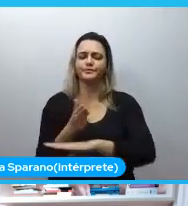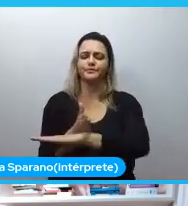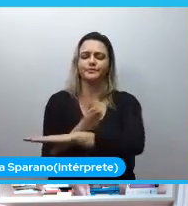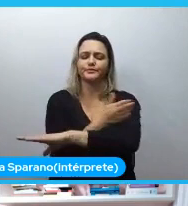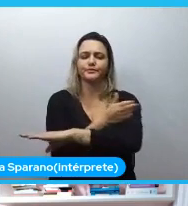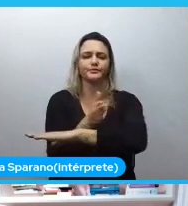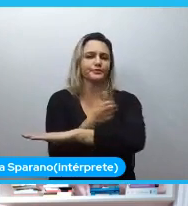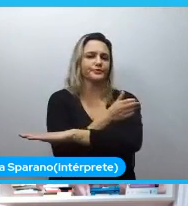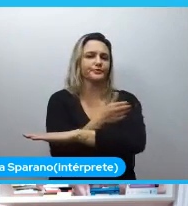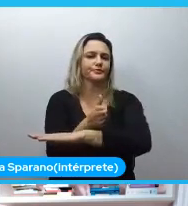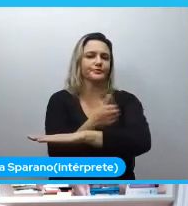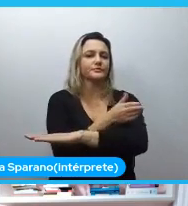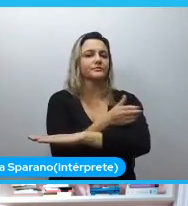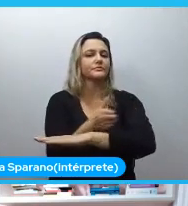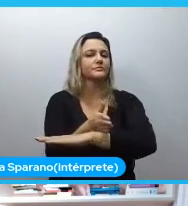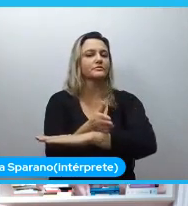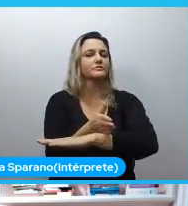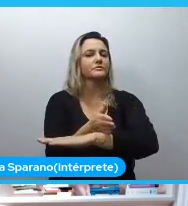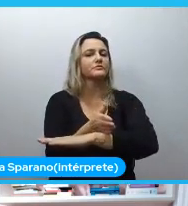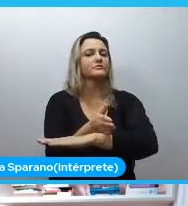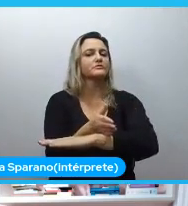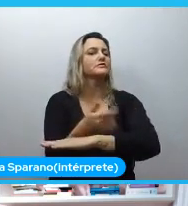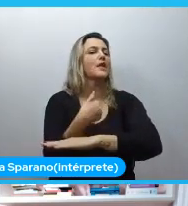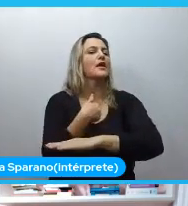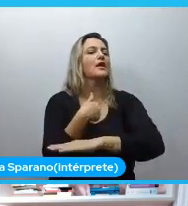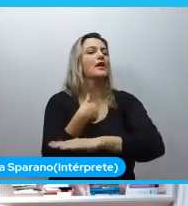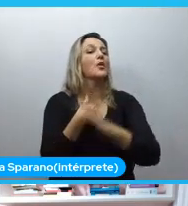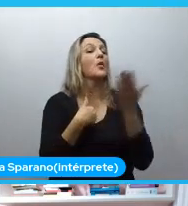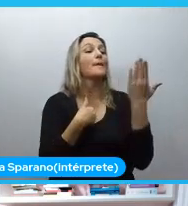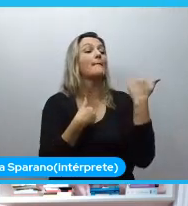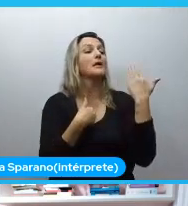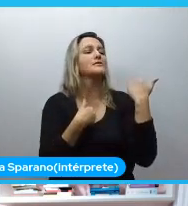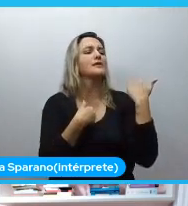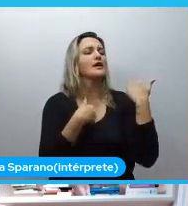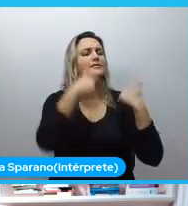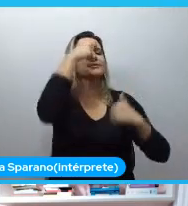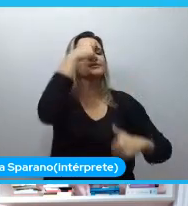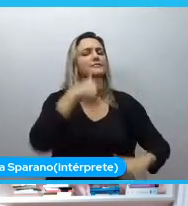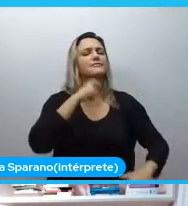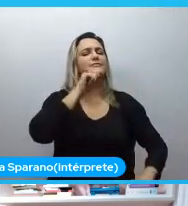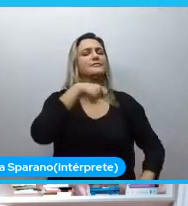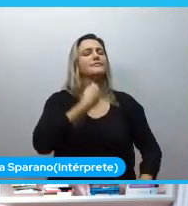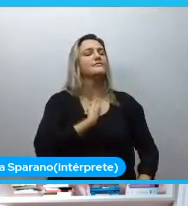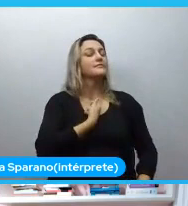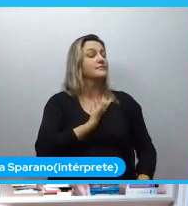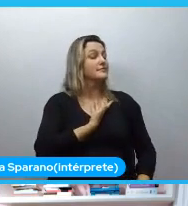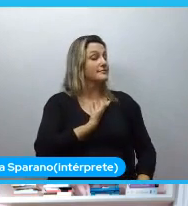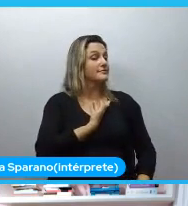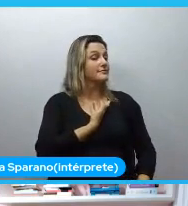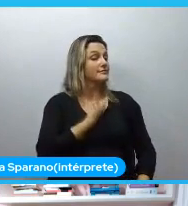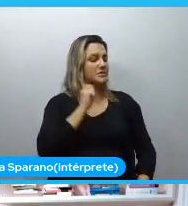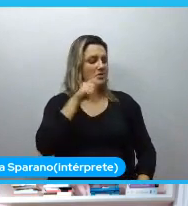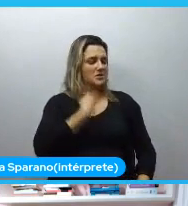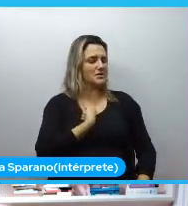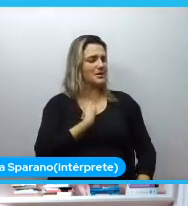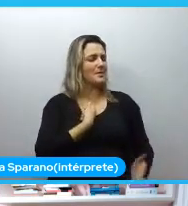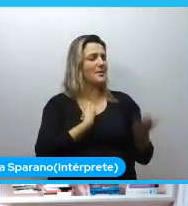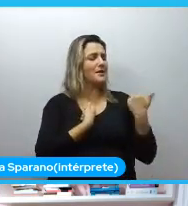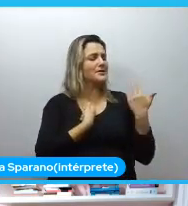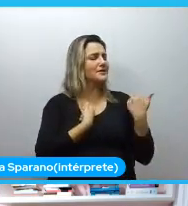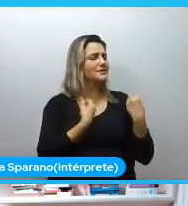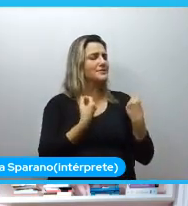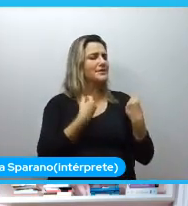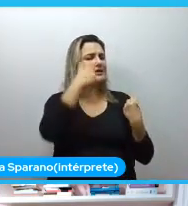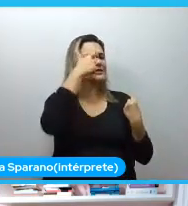quem eu era naquela época. E aí, isso se conecta um pouco sobre o que eu quero conversar com vocês. Porque dei um